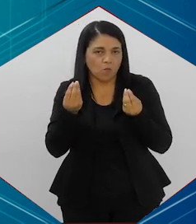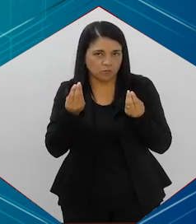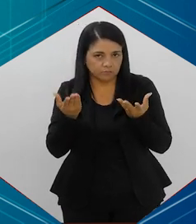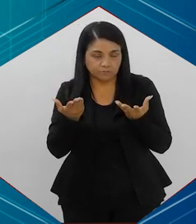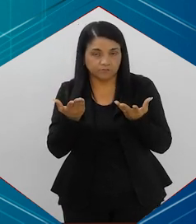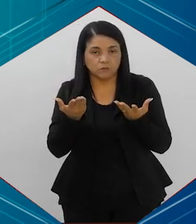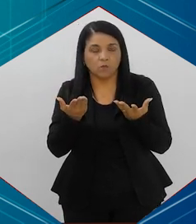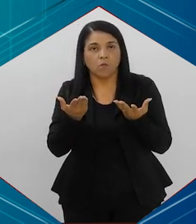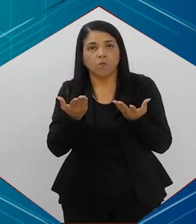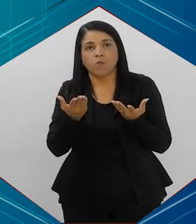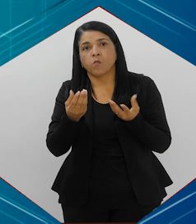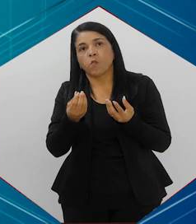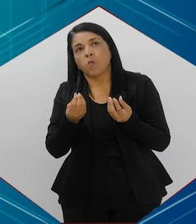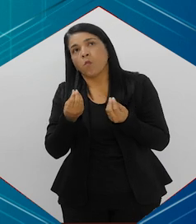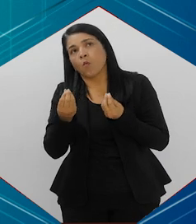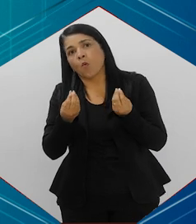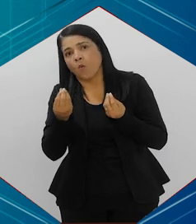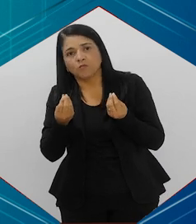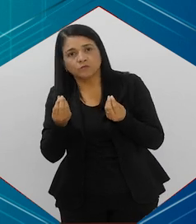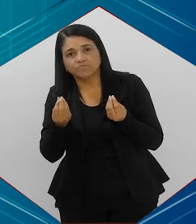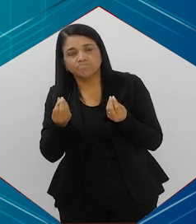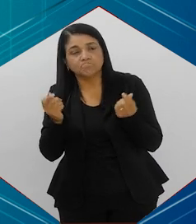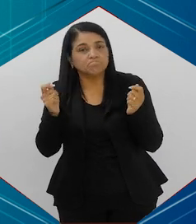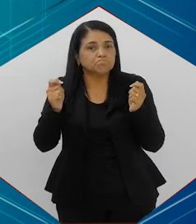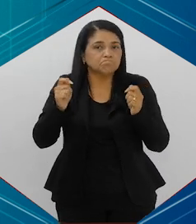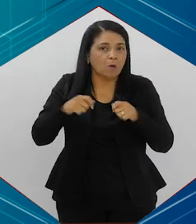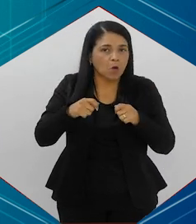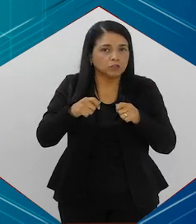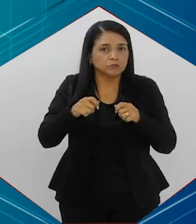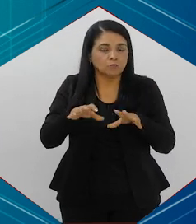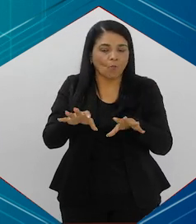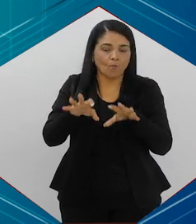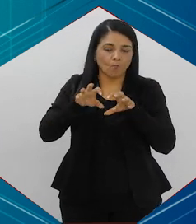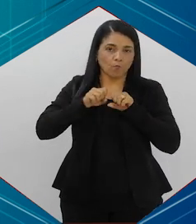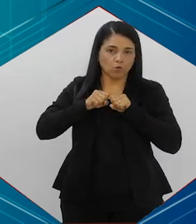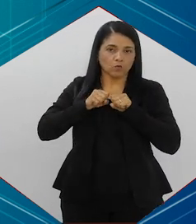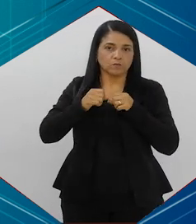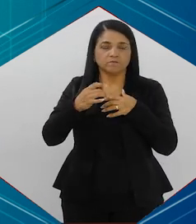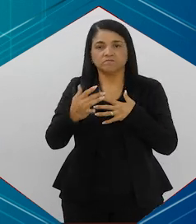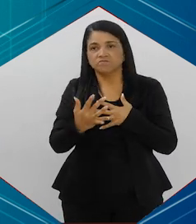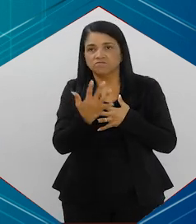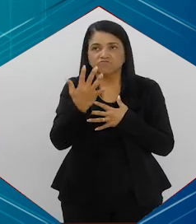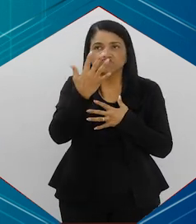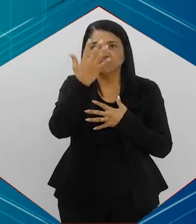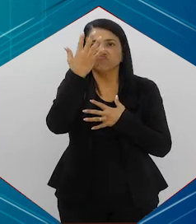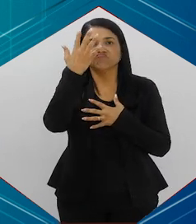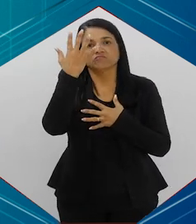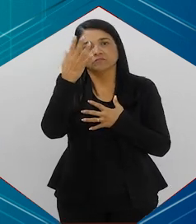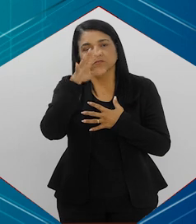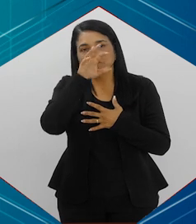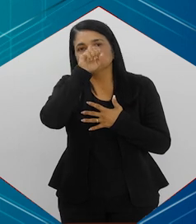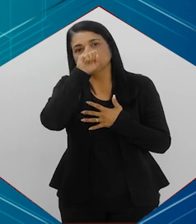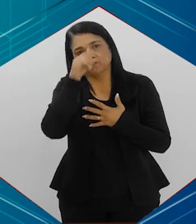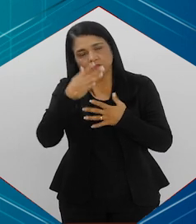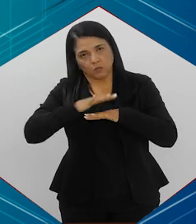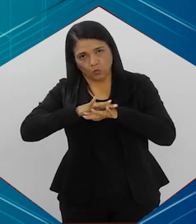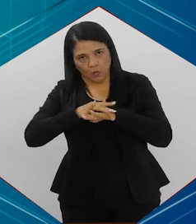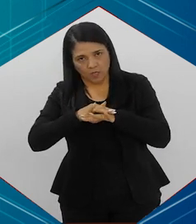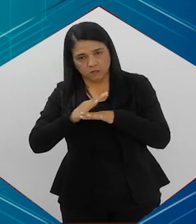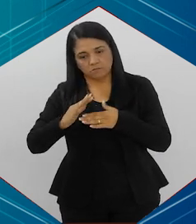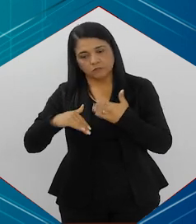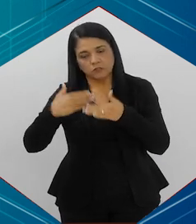o quanto ou como que a gente pode, a quantidade de exposição que a gente precisa para